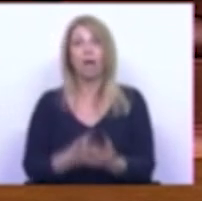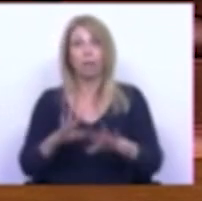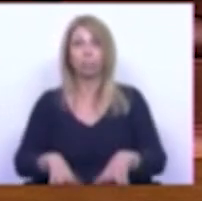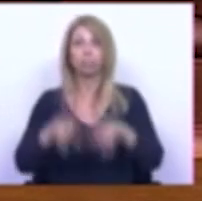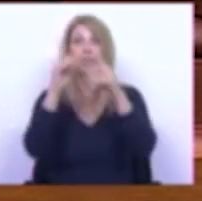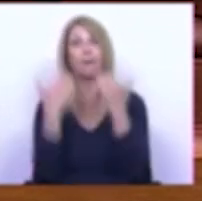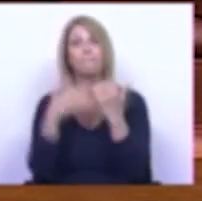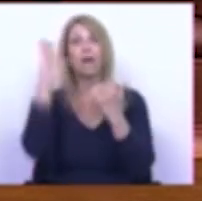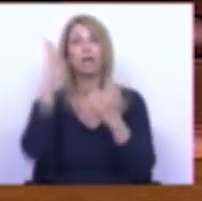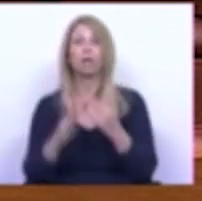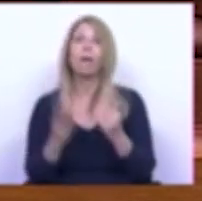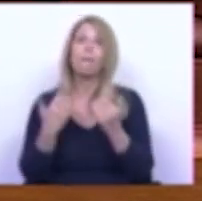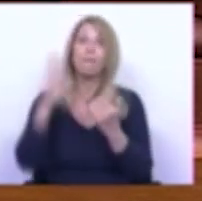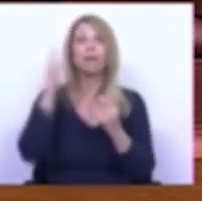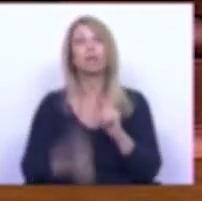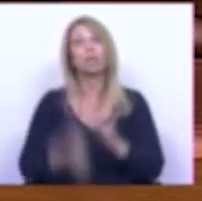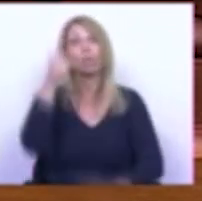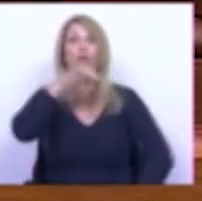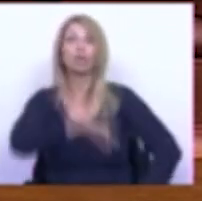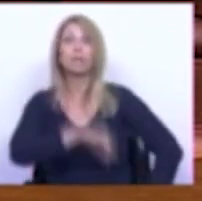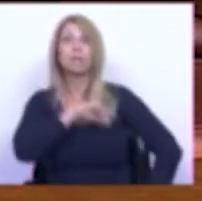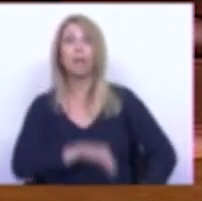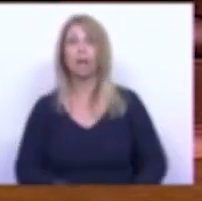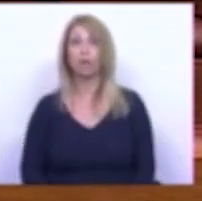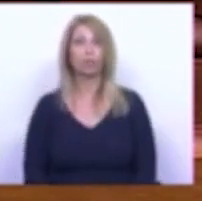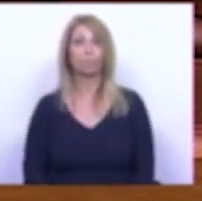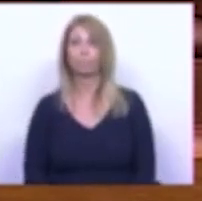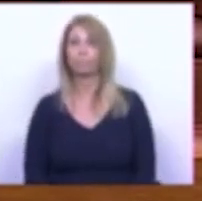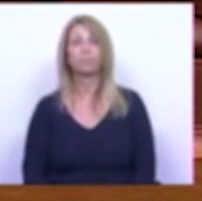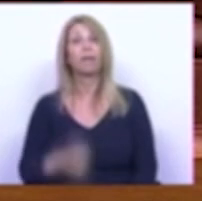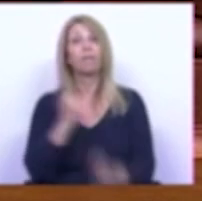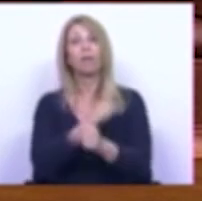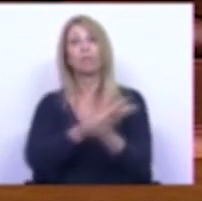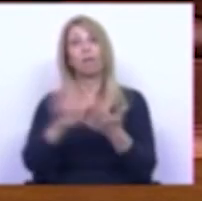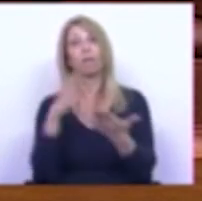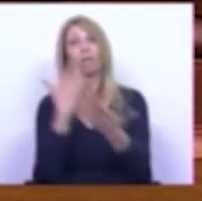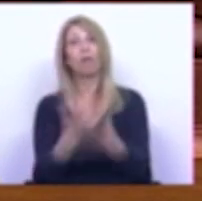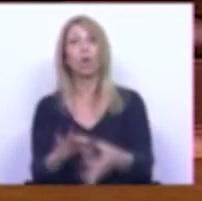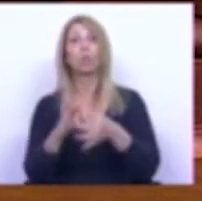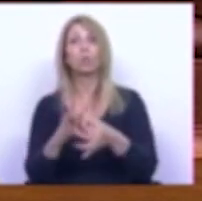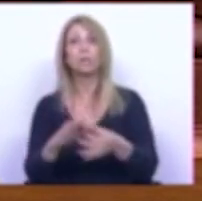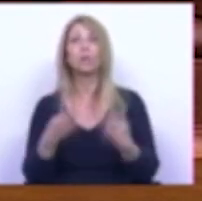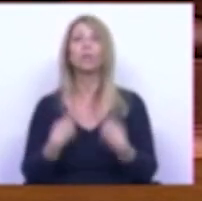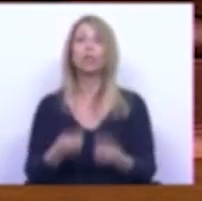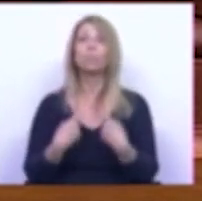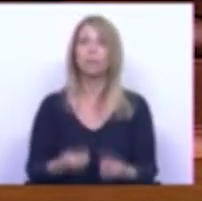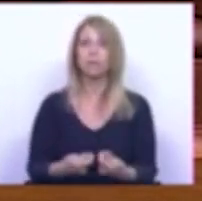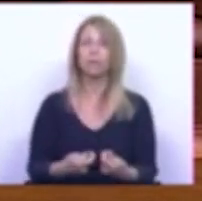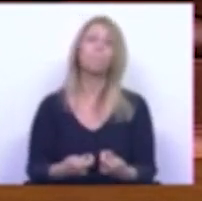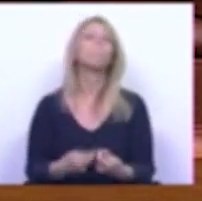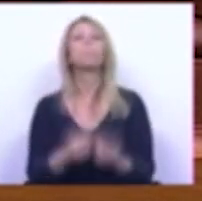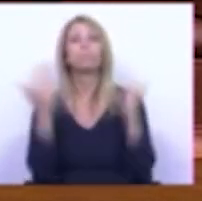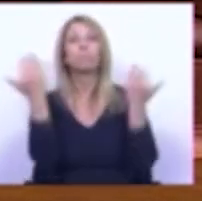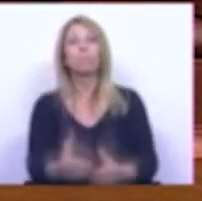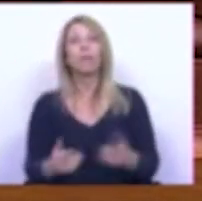e melhores salários Nada faz pela consolidação da despesa e restringe